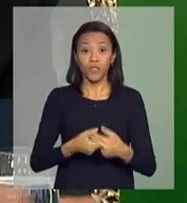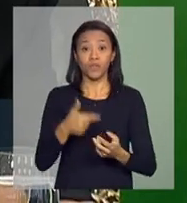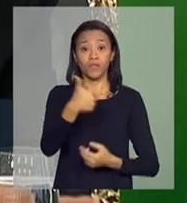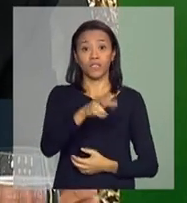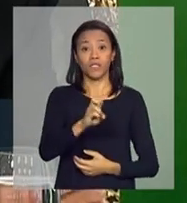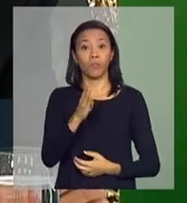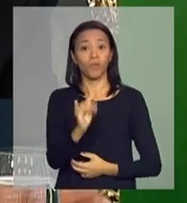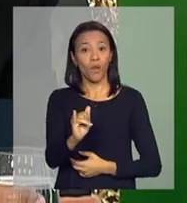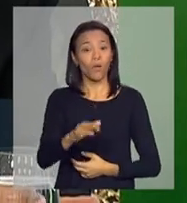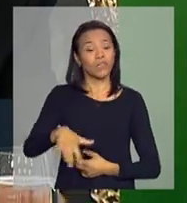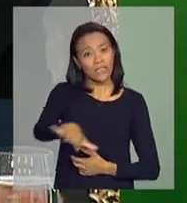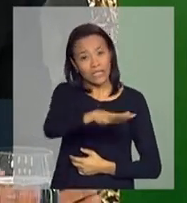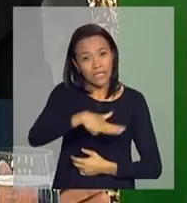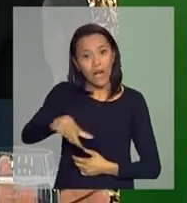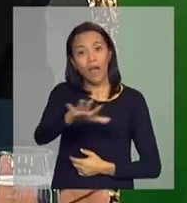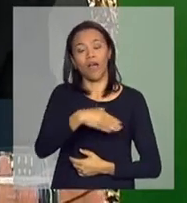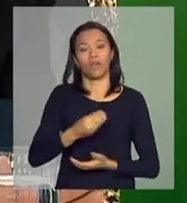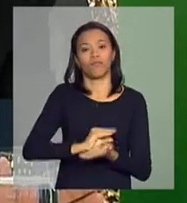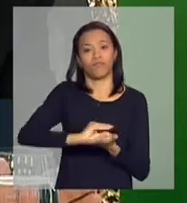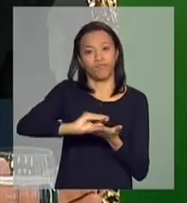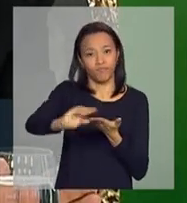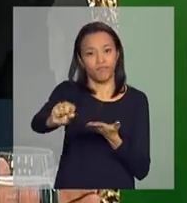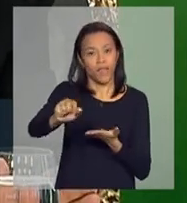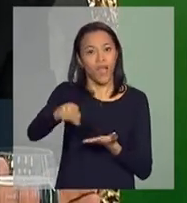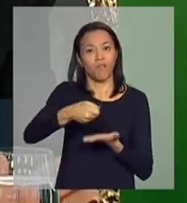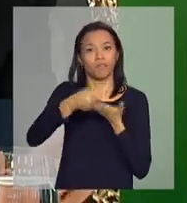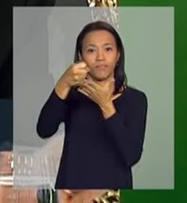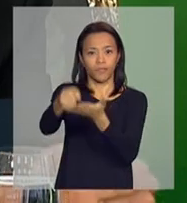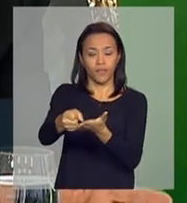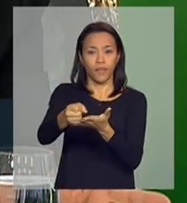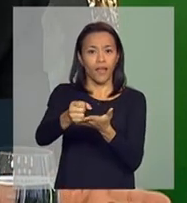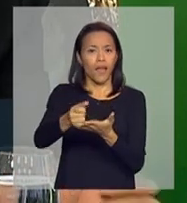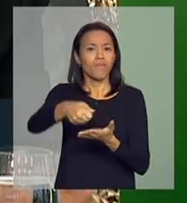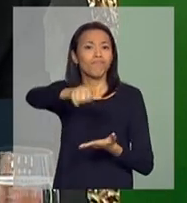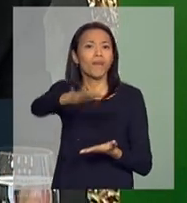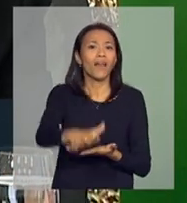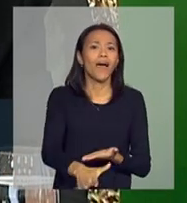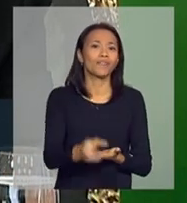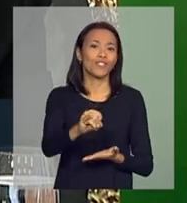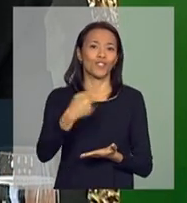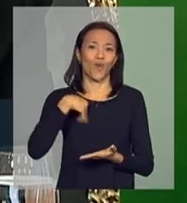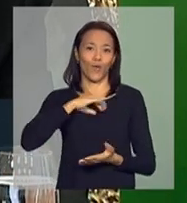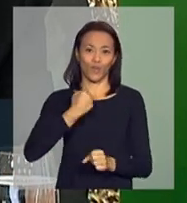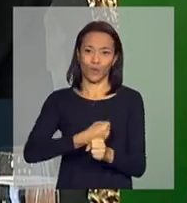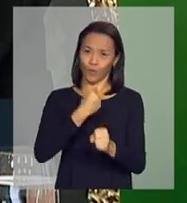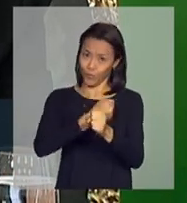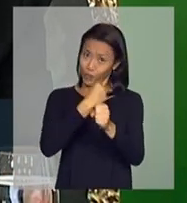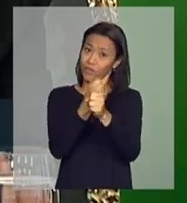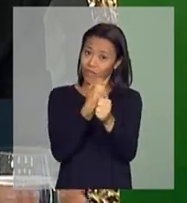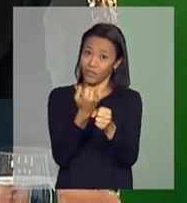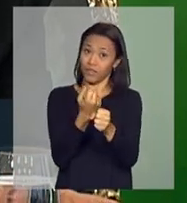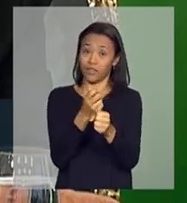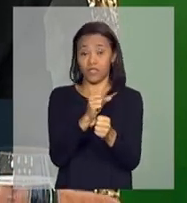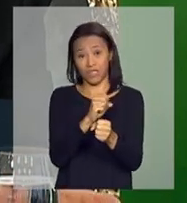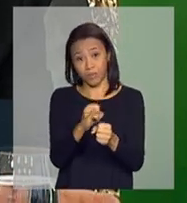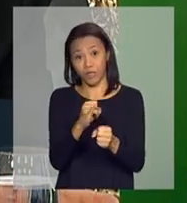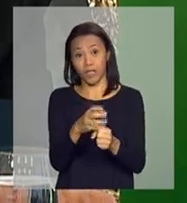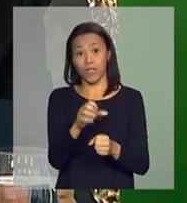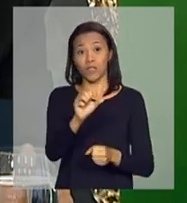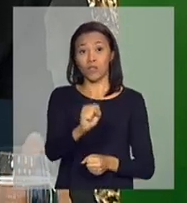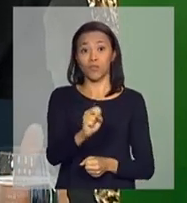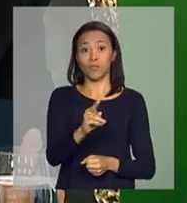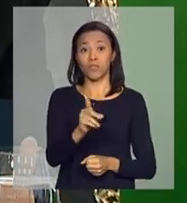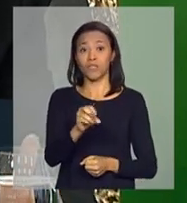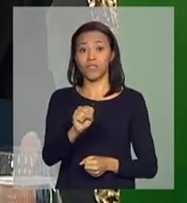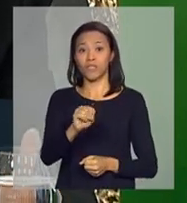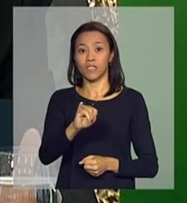destinados ao setor privado, a juros subsidiados. É muito mais barato se nós construíssemos esses armazéns, do que subsidiar esses juros.